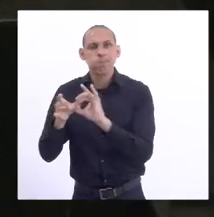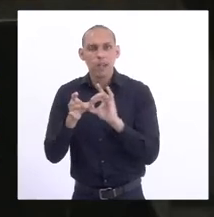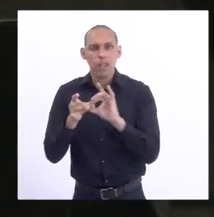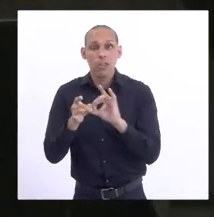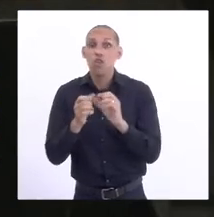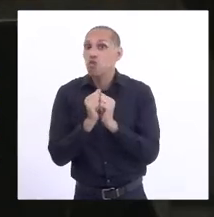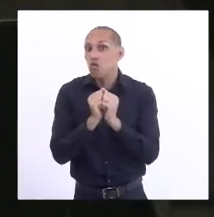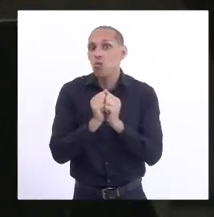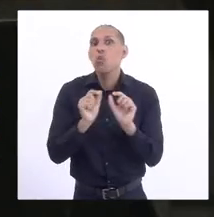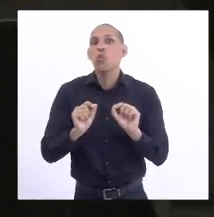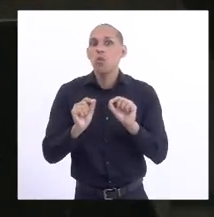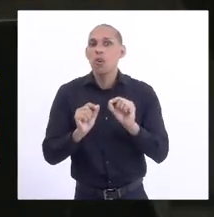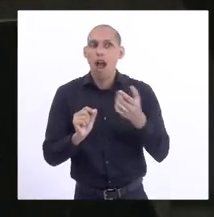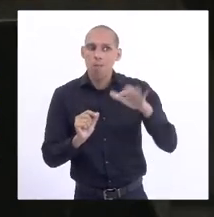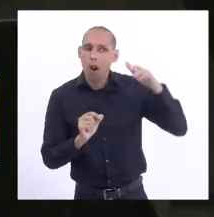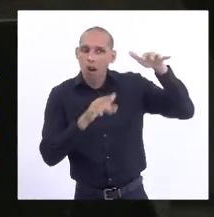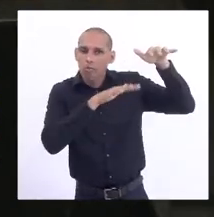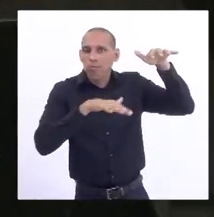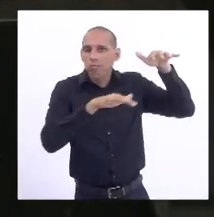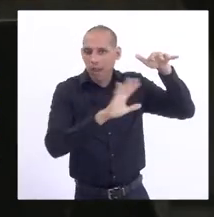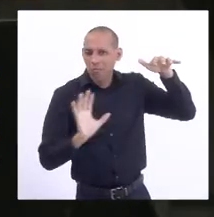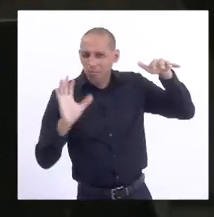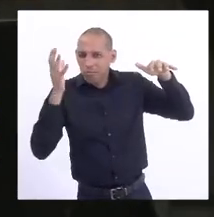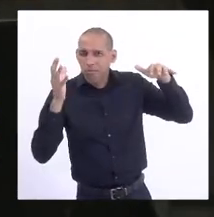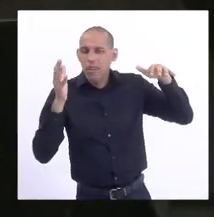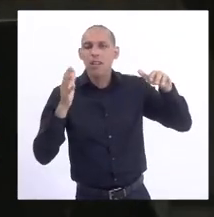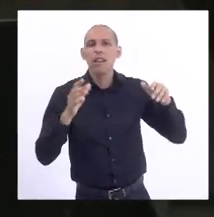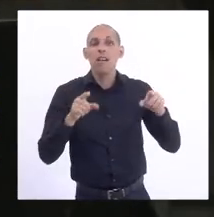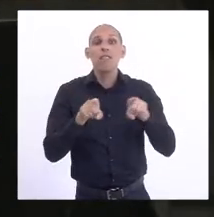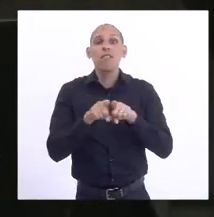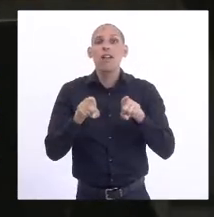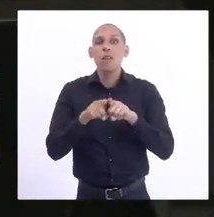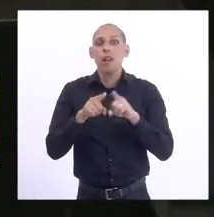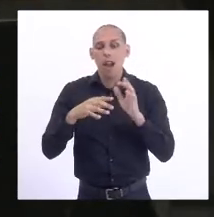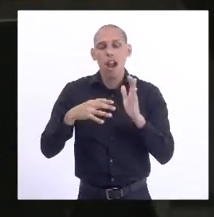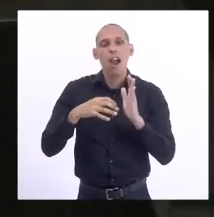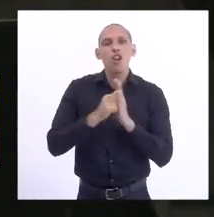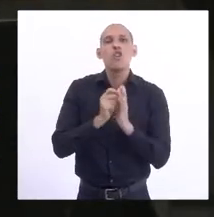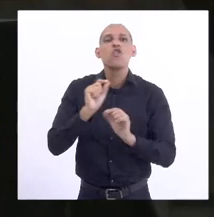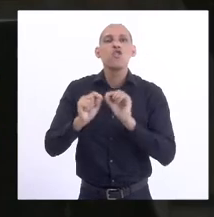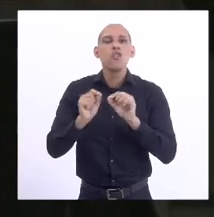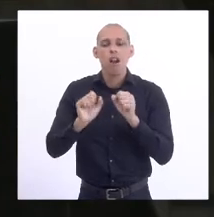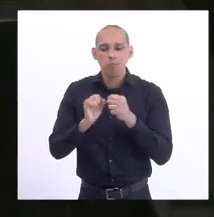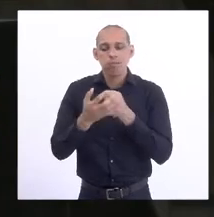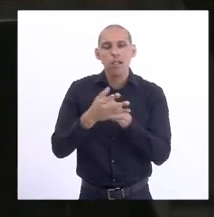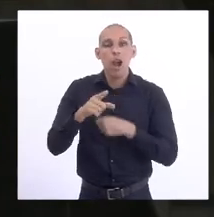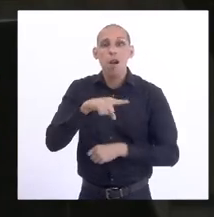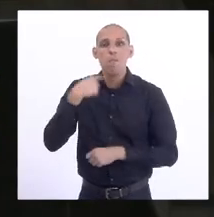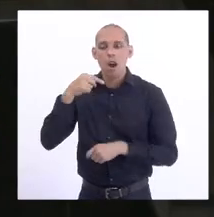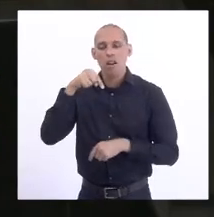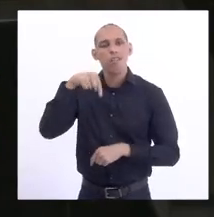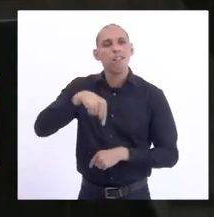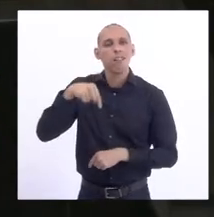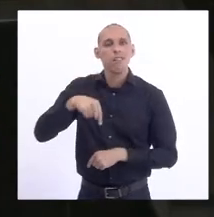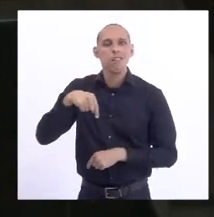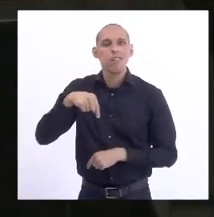serrana, ontem, o registro de mortes pela Omicron no nosso pavio,